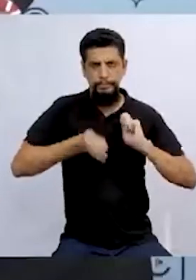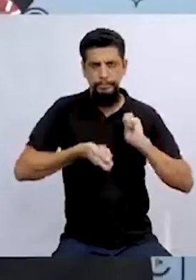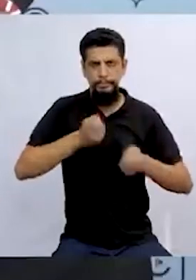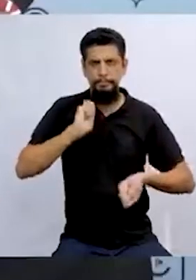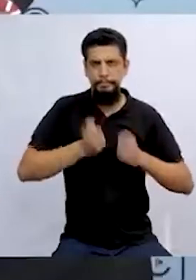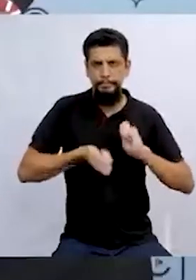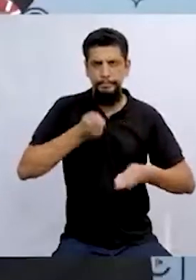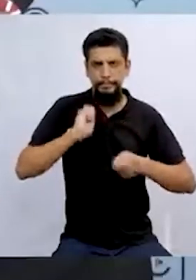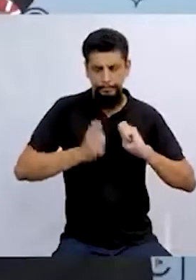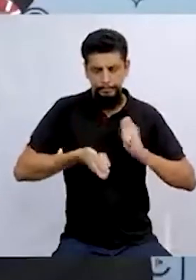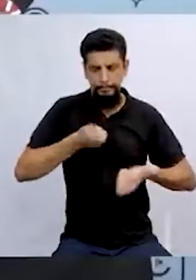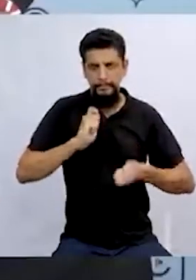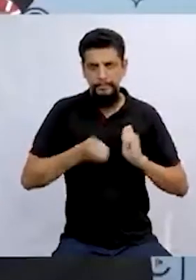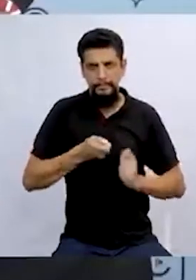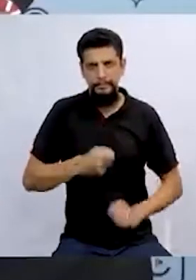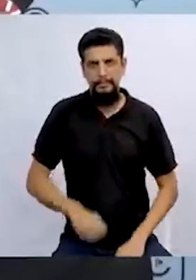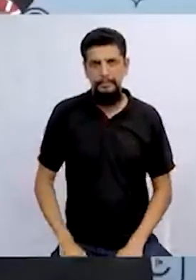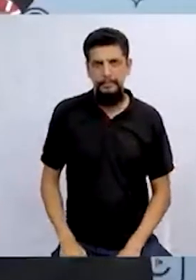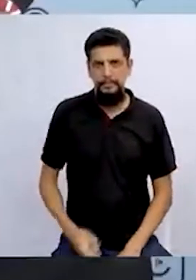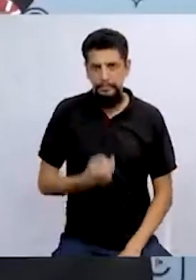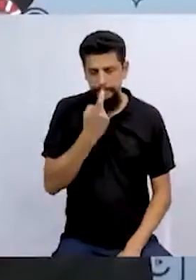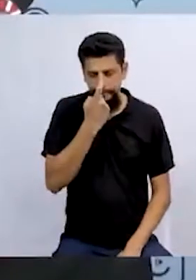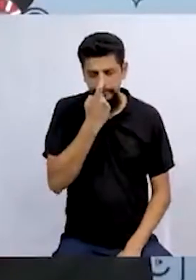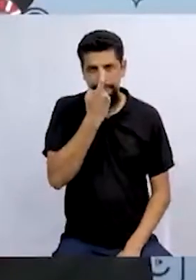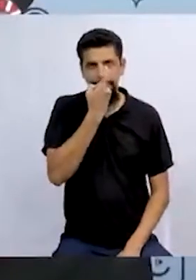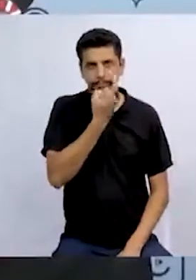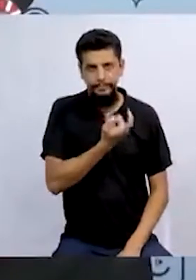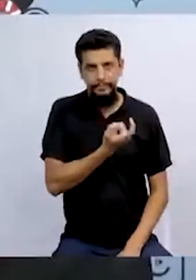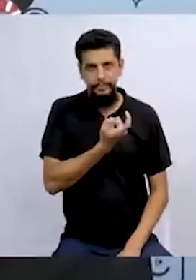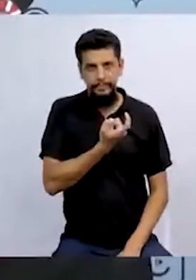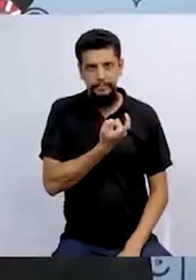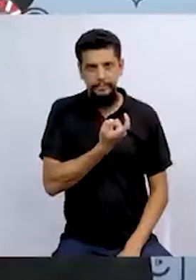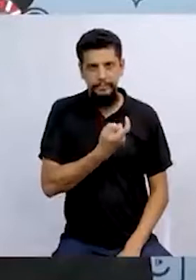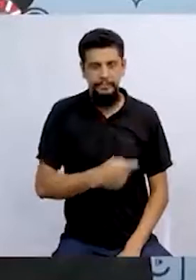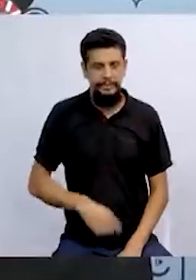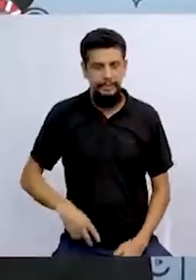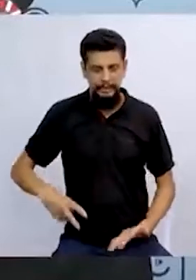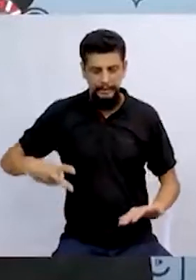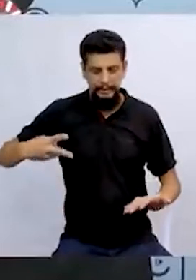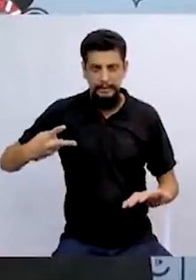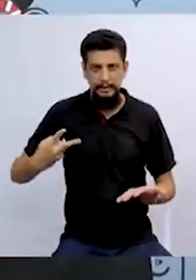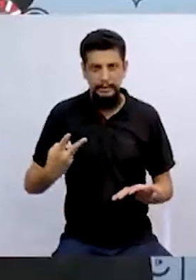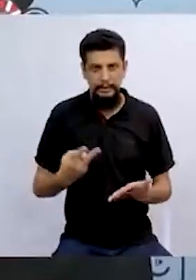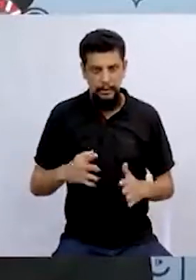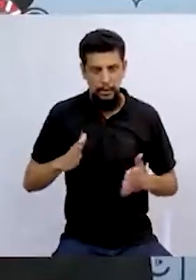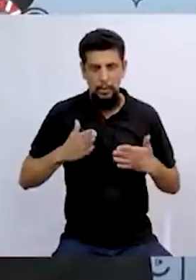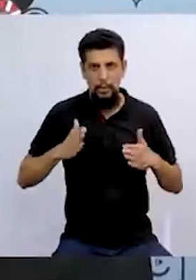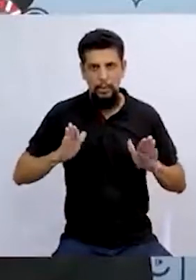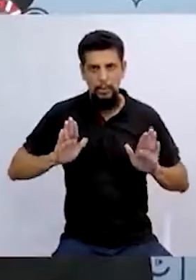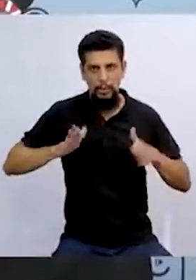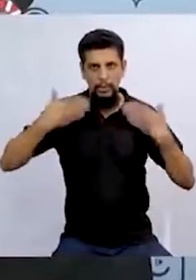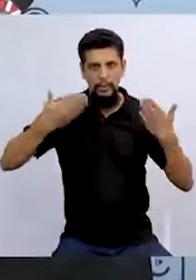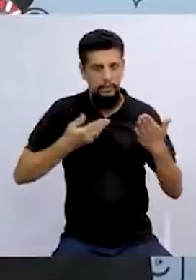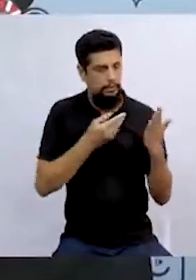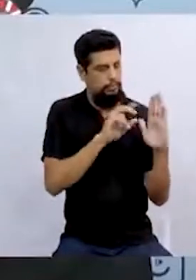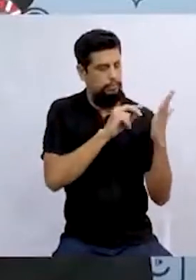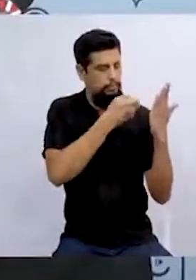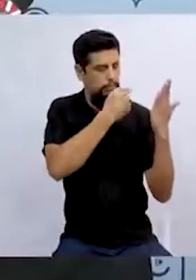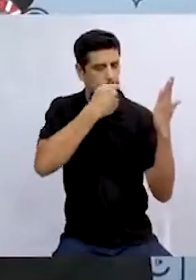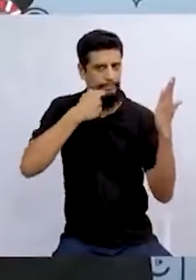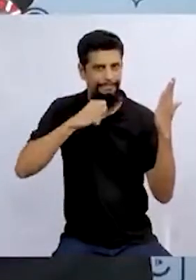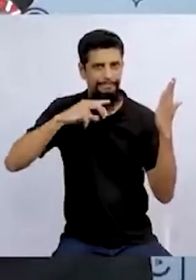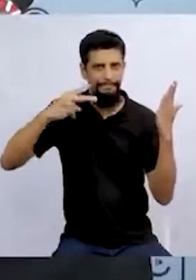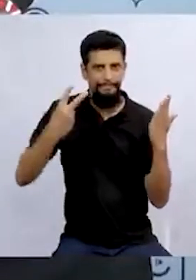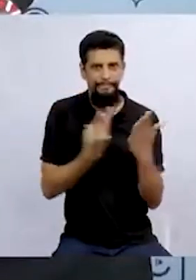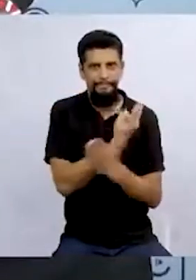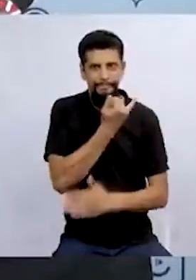Plém, plém, plém, plém. E a bruxa, desmoronada de susto, borrava o rosto inteiro de